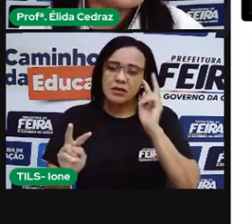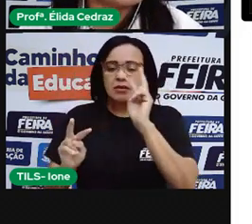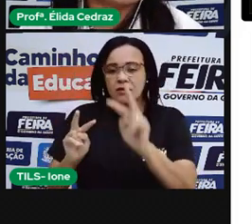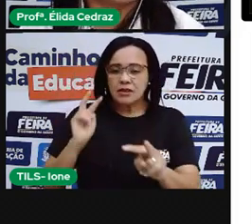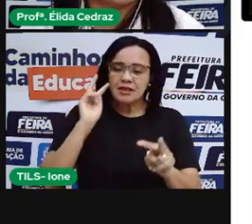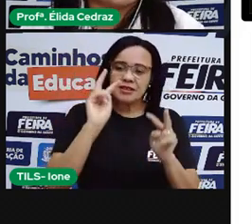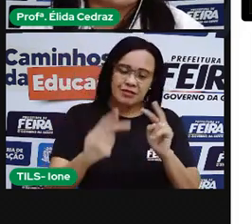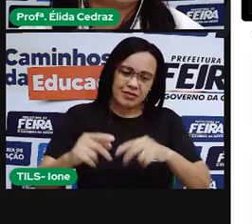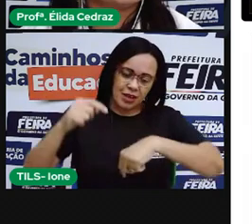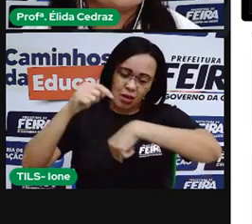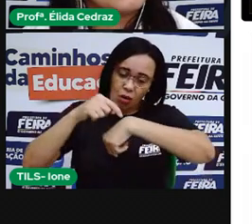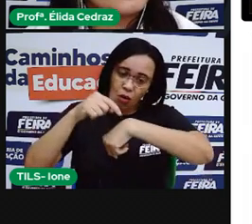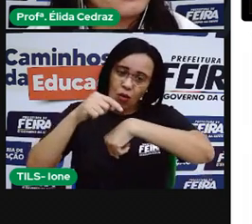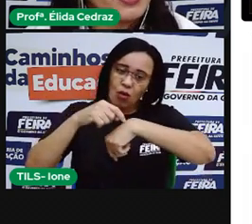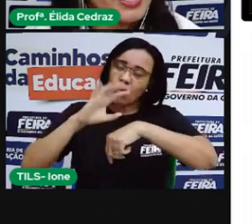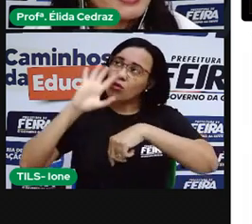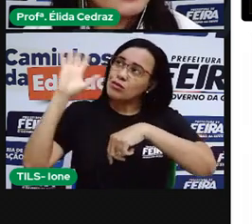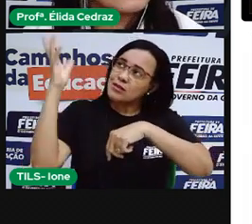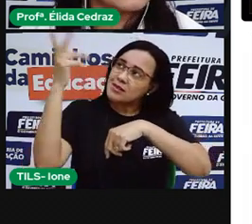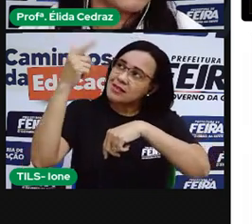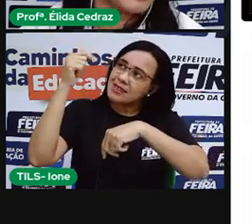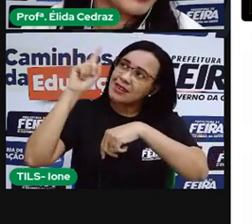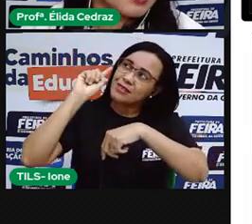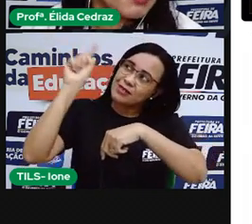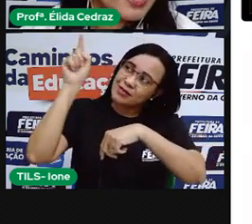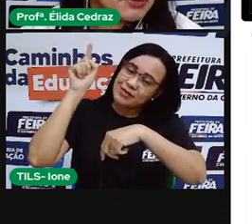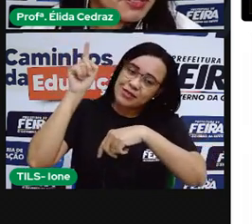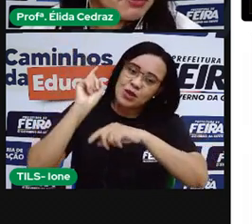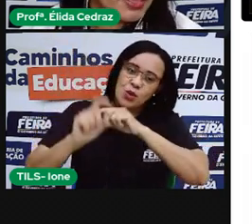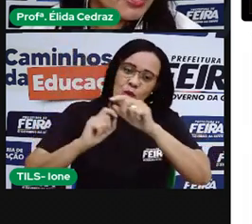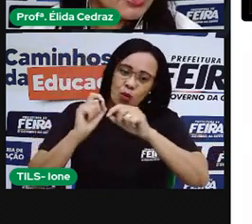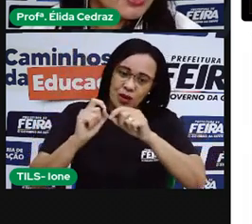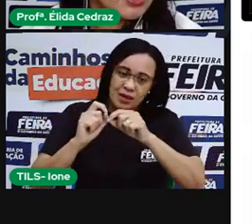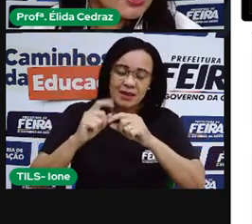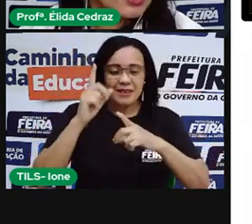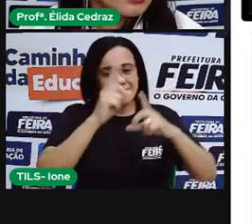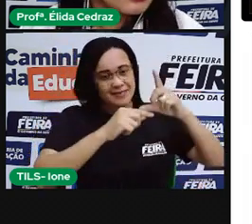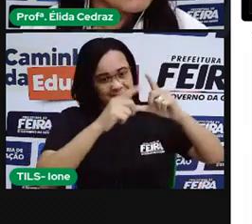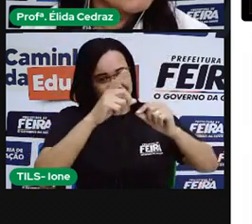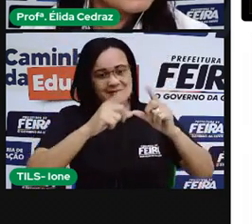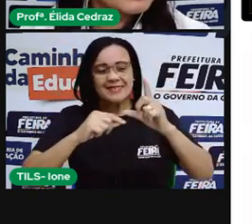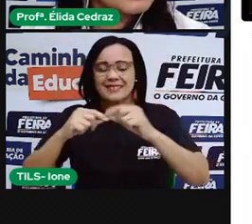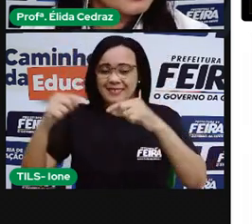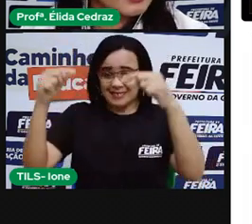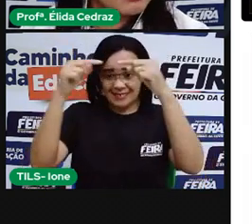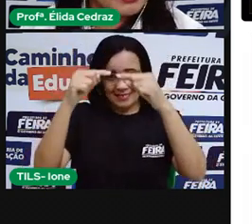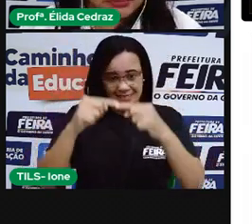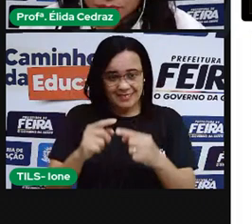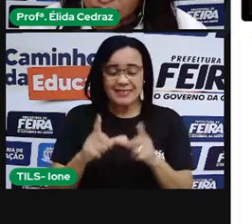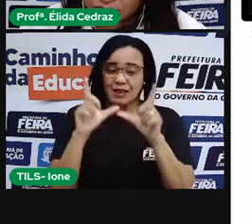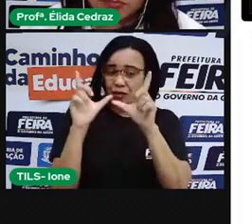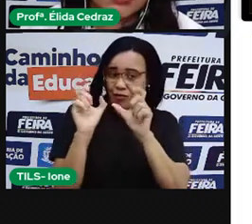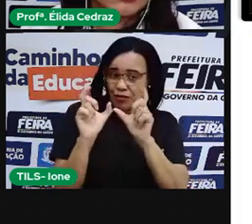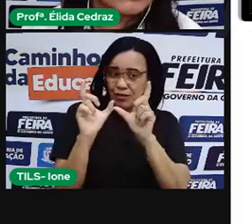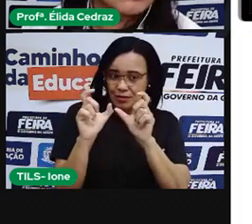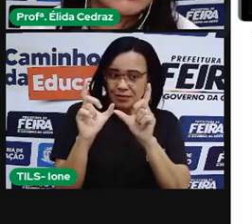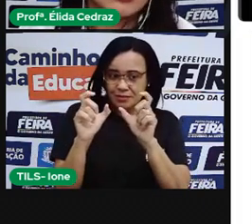horários? Isso mesmo. Essas são aquelas mesmas imagens. Vocês lembram